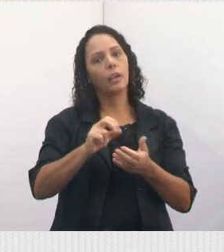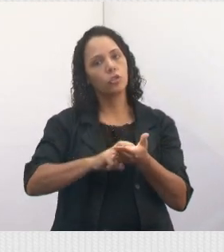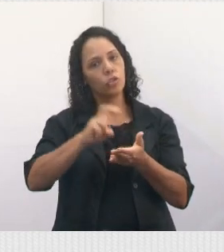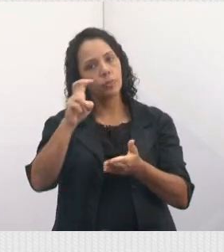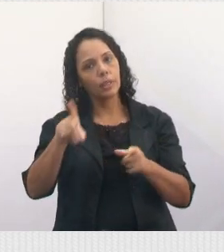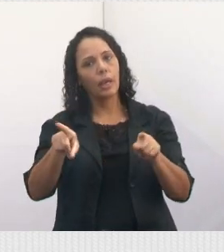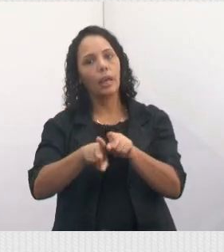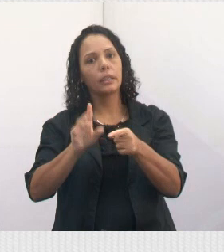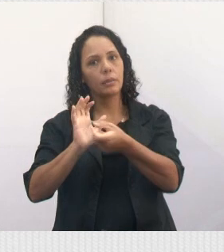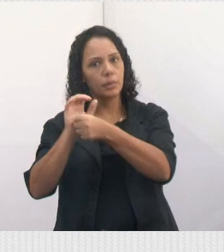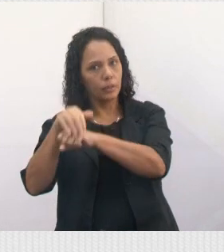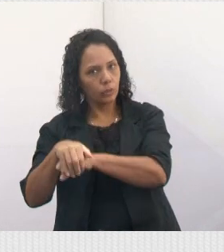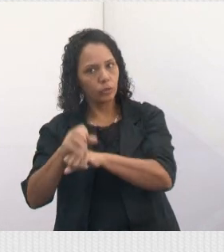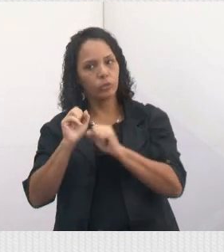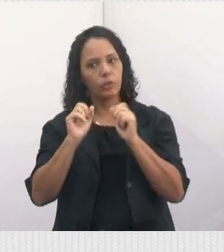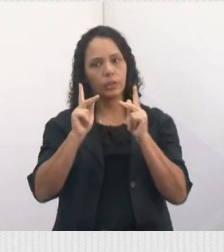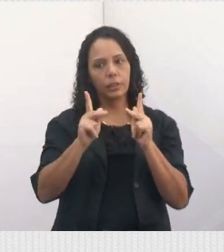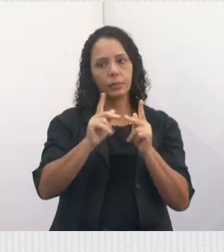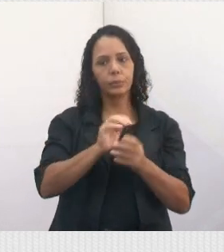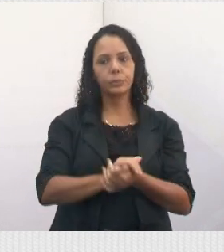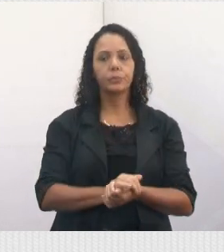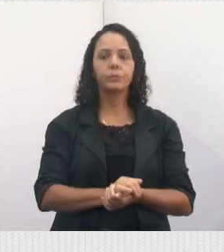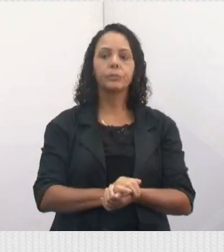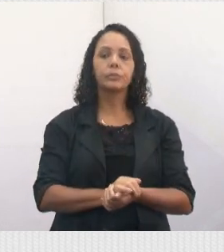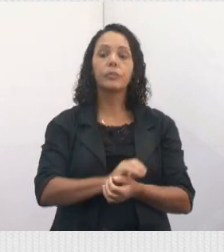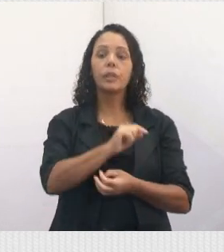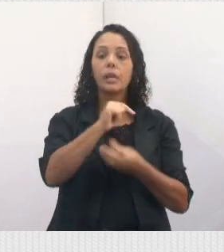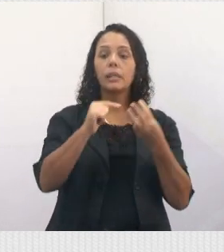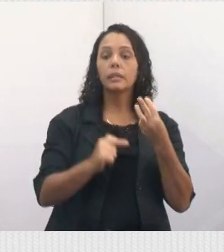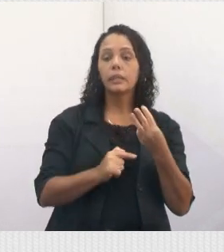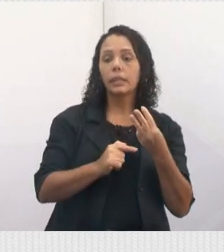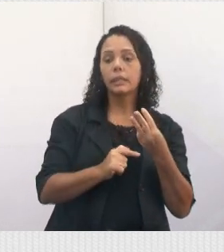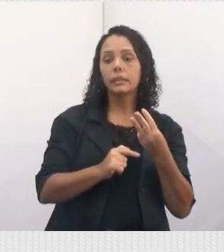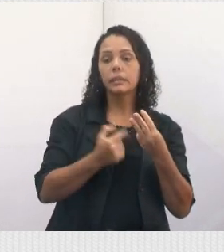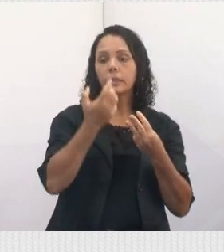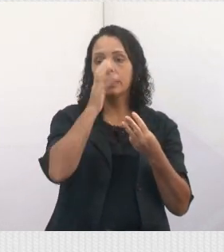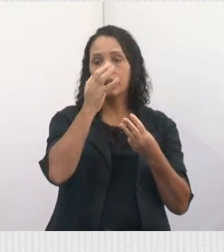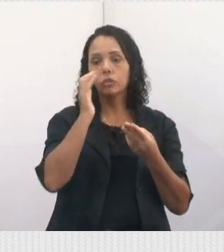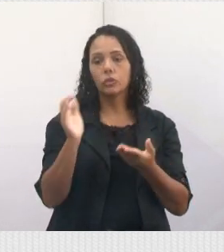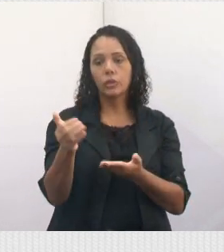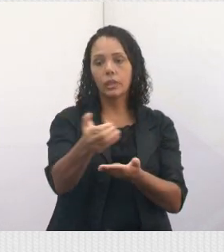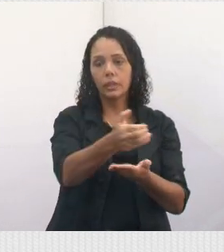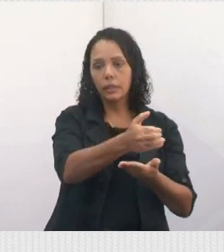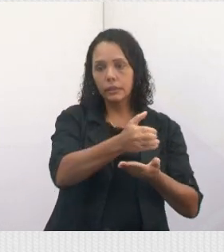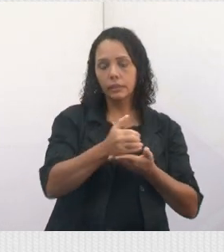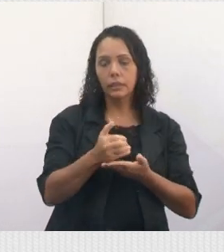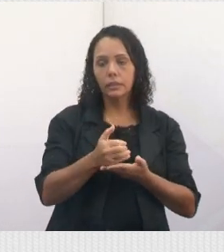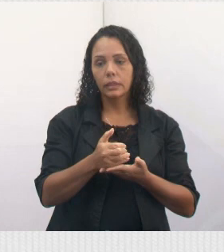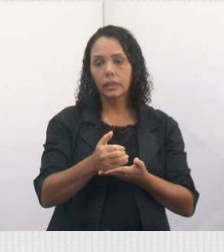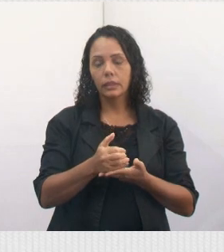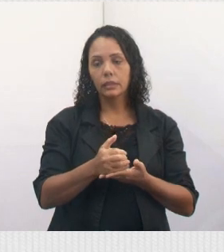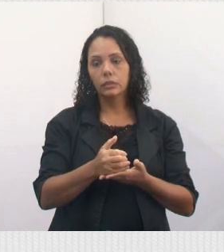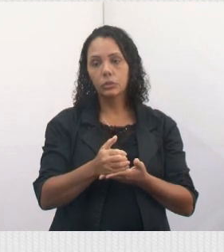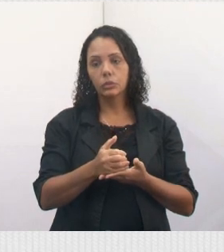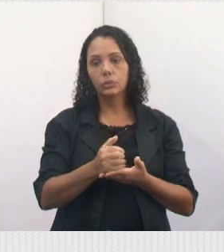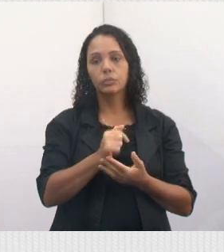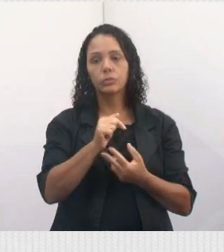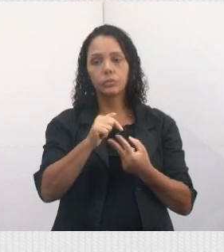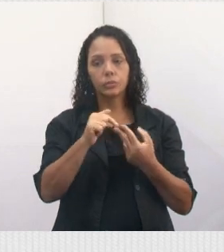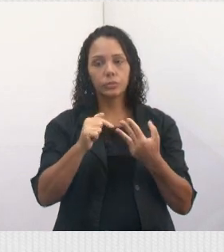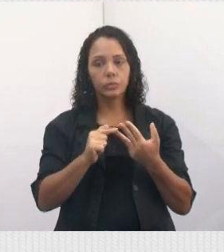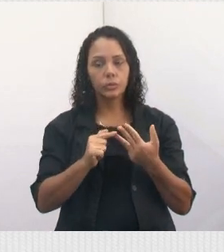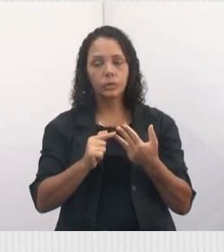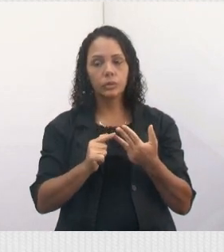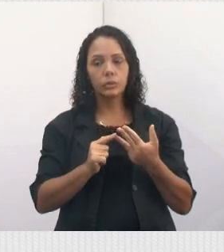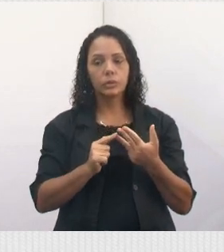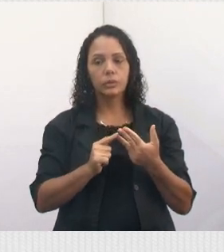Pode colocar o próximo slide, por favor. Gente, esses são três resgatados do começo do mês até agora, tá? O Snoop, o Regis e